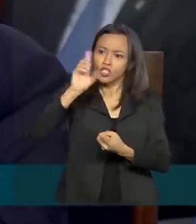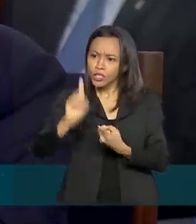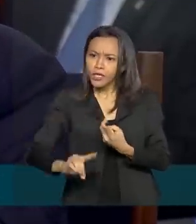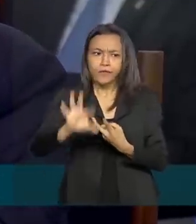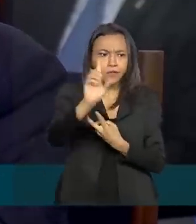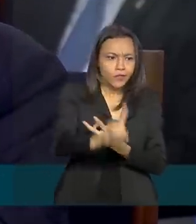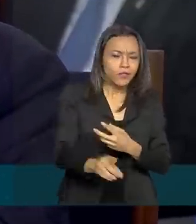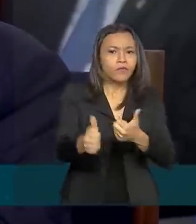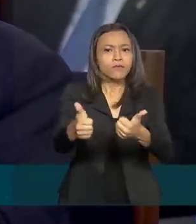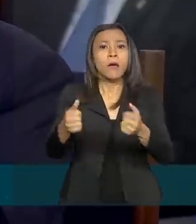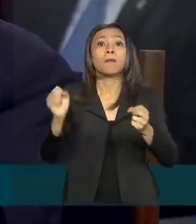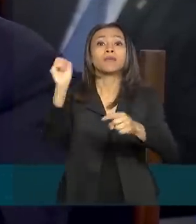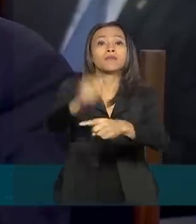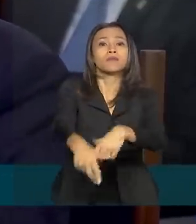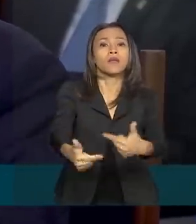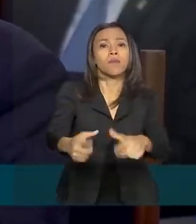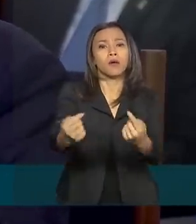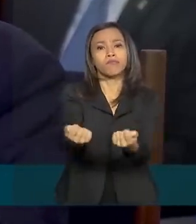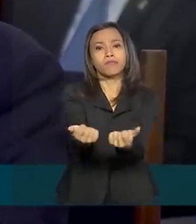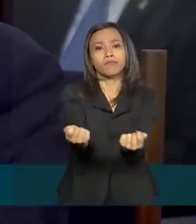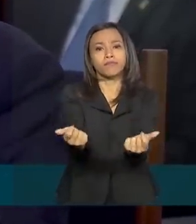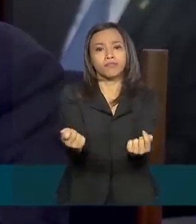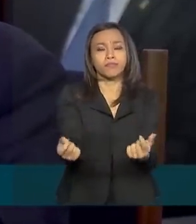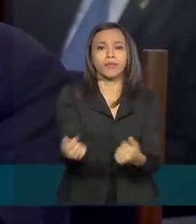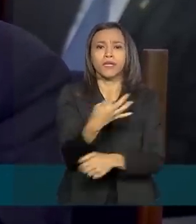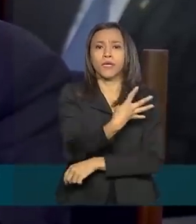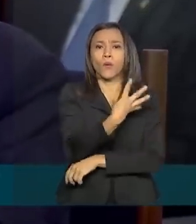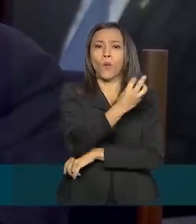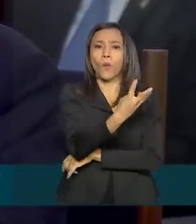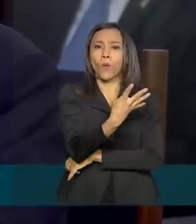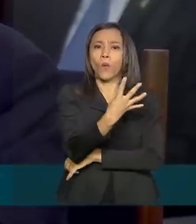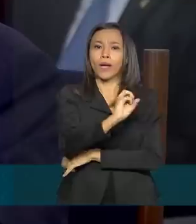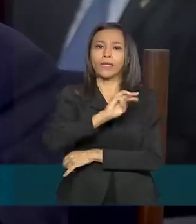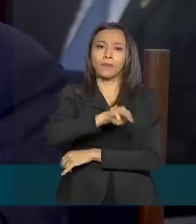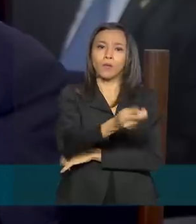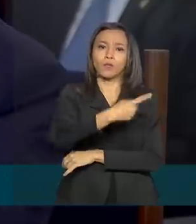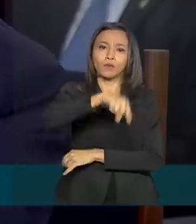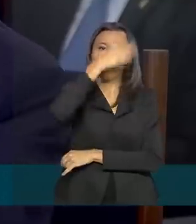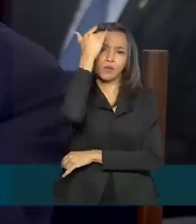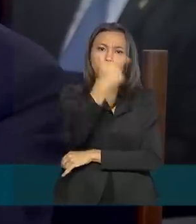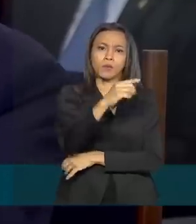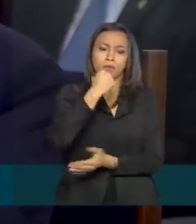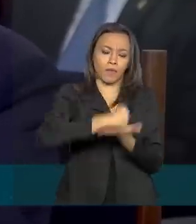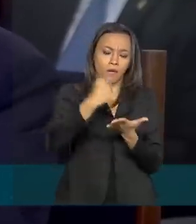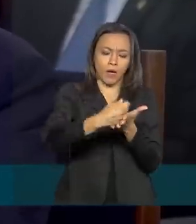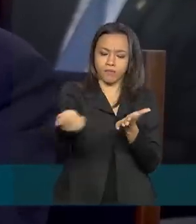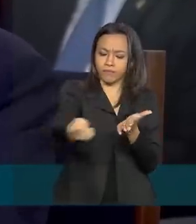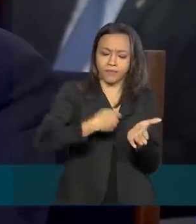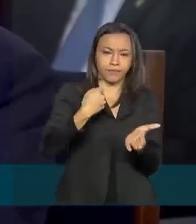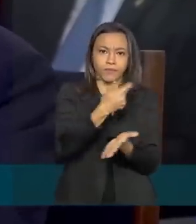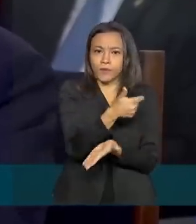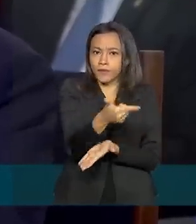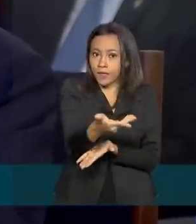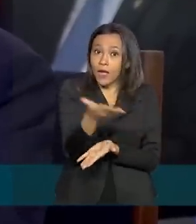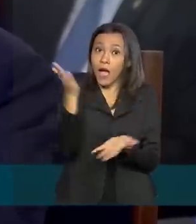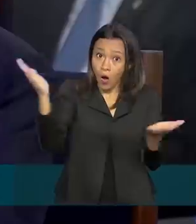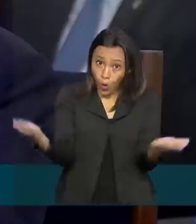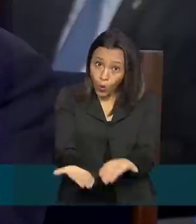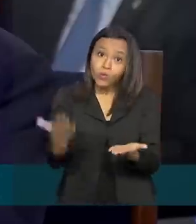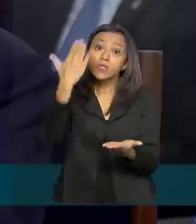empregos, e há 40 milhões de brasileiros andando pelas ruas sem carteira assinada. Só que agora nós sabemos quem eles são. Nós